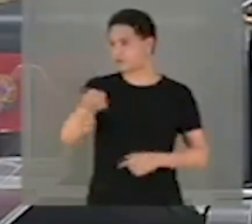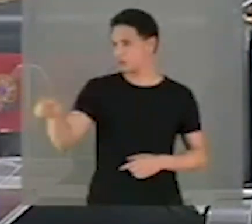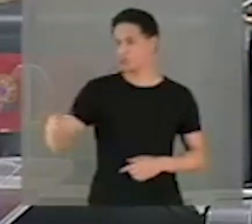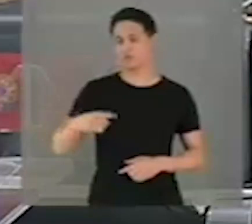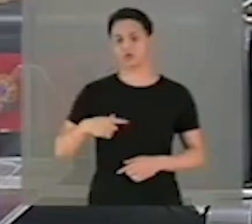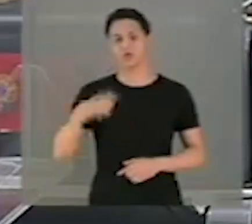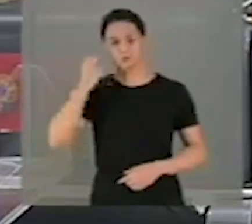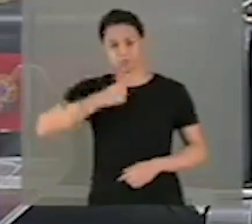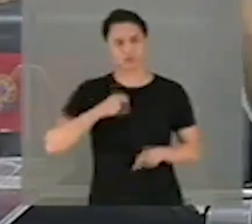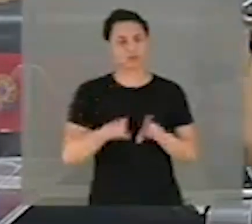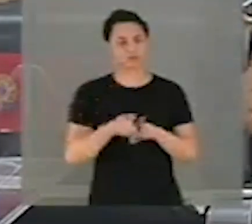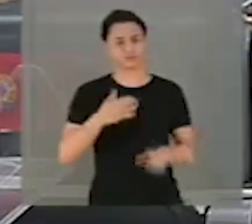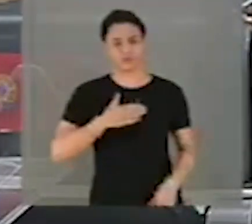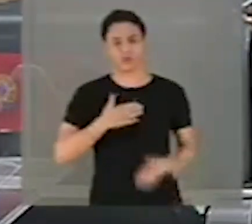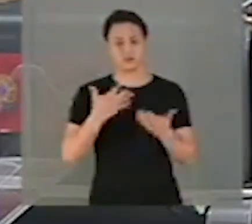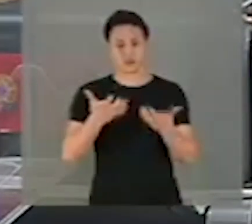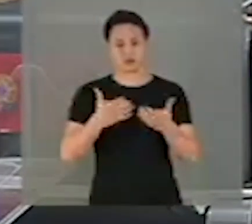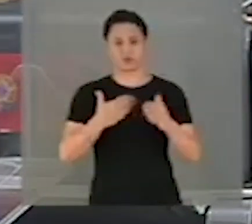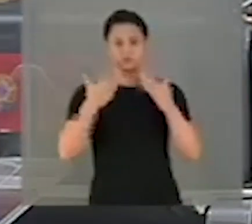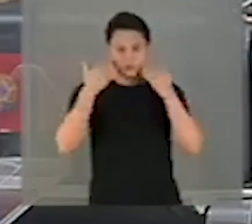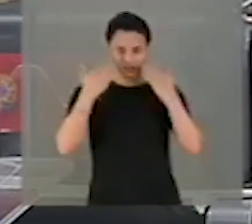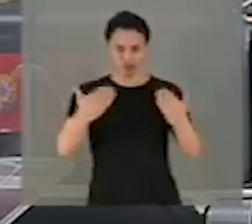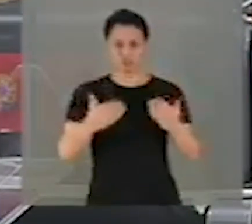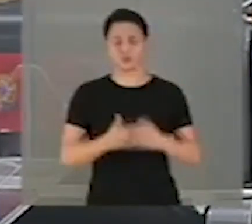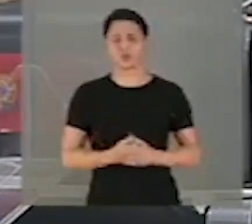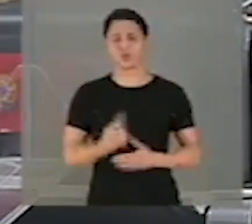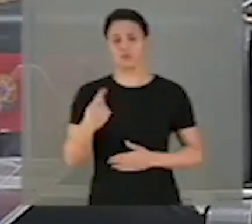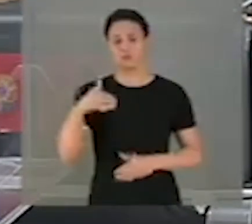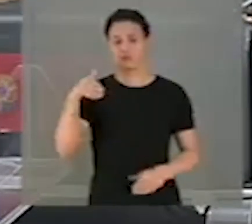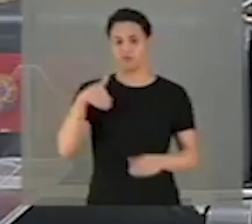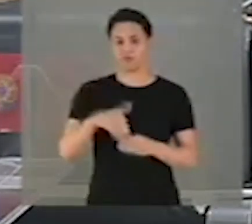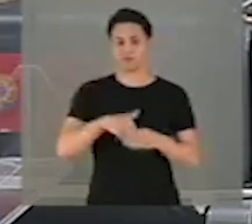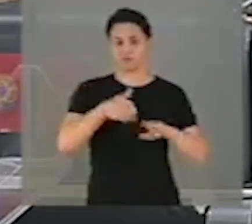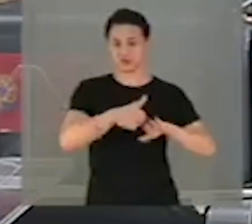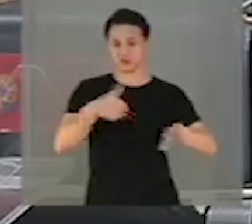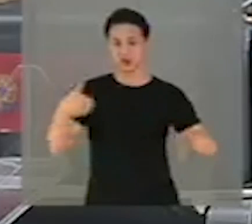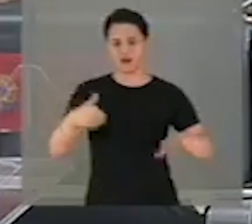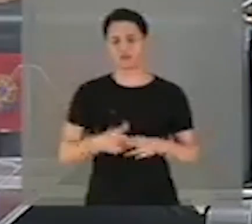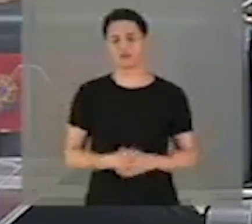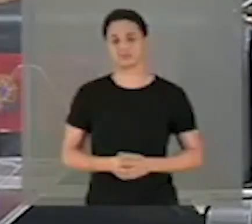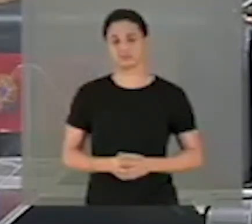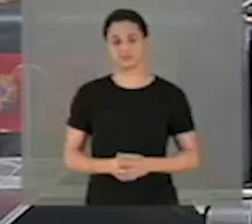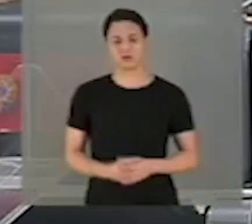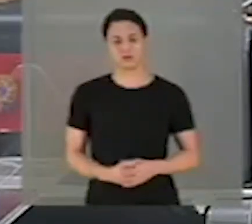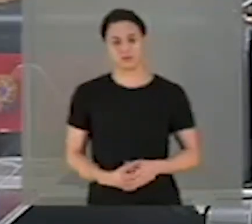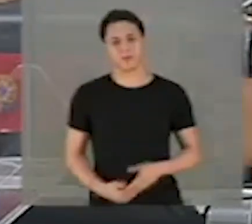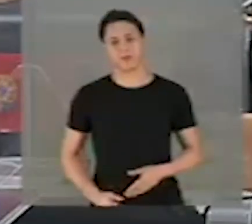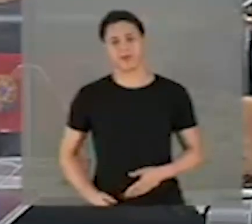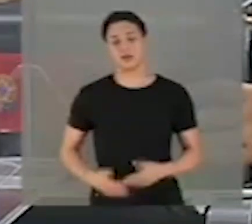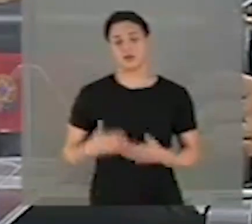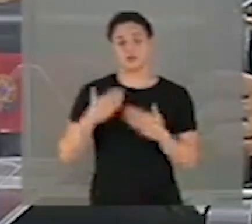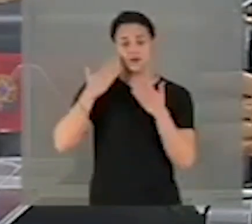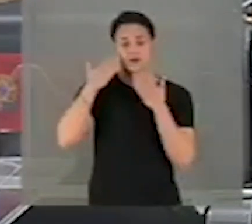inclusive por mim, que pretendo apresentar aqui um voto em separado. Agradecer àqueles que nos